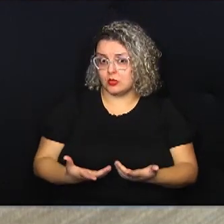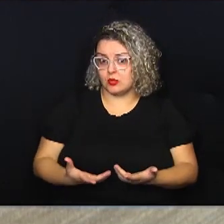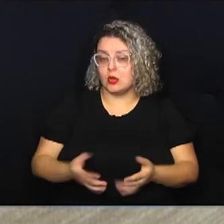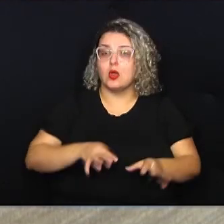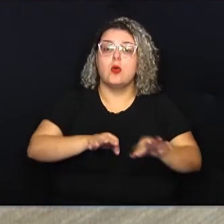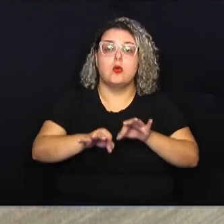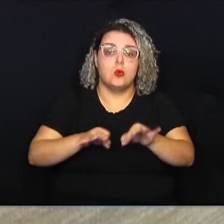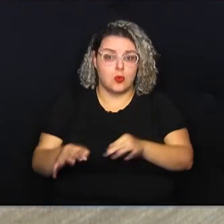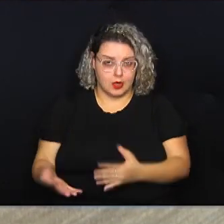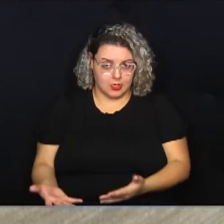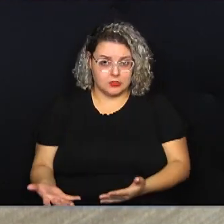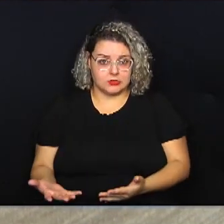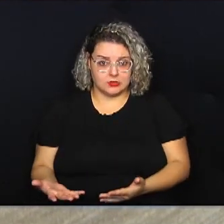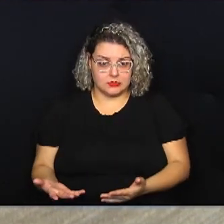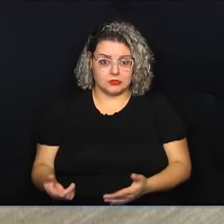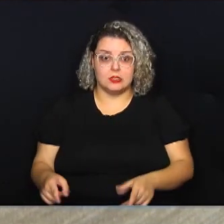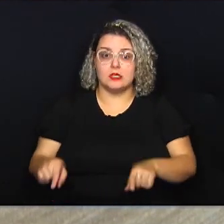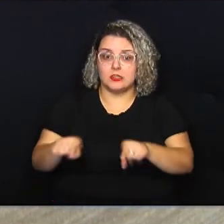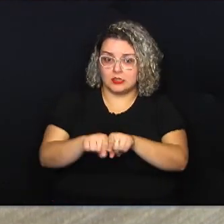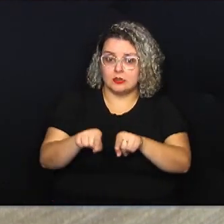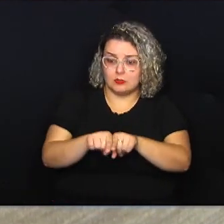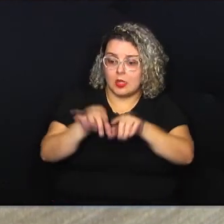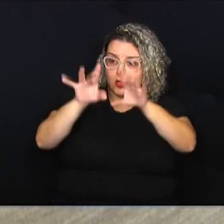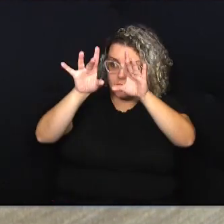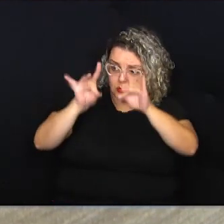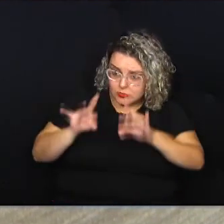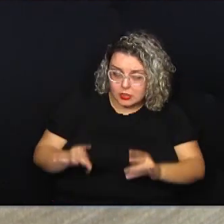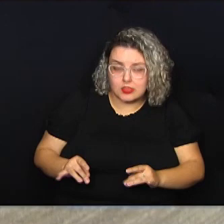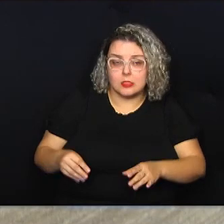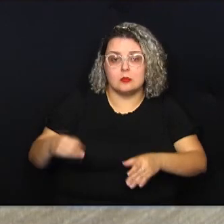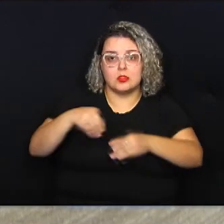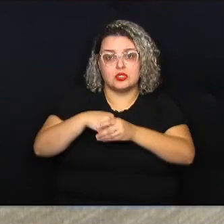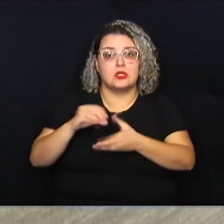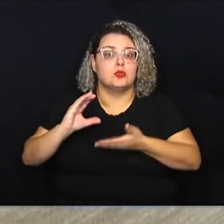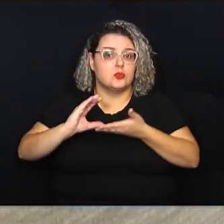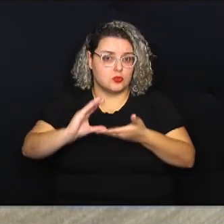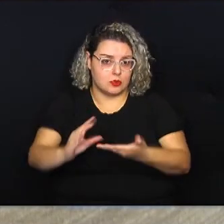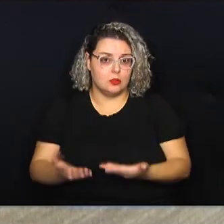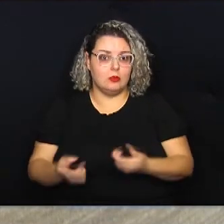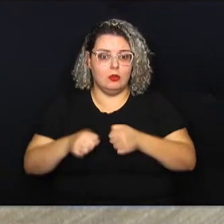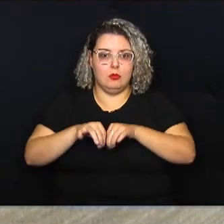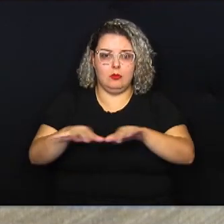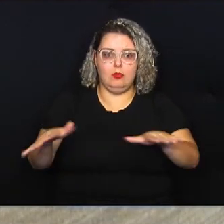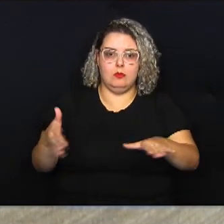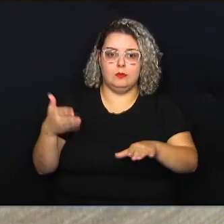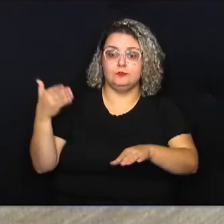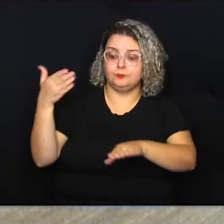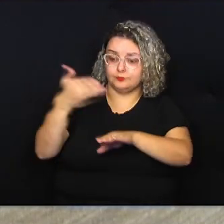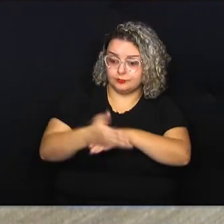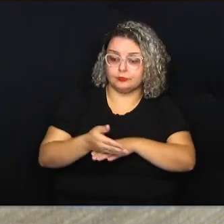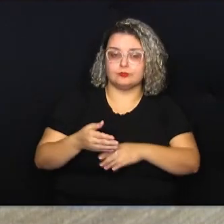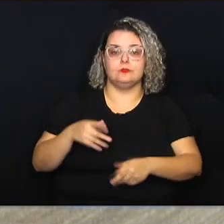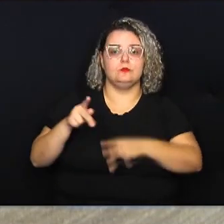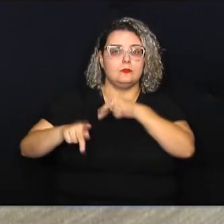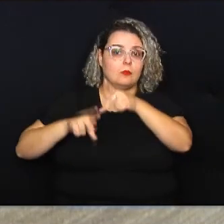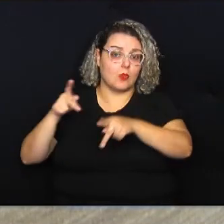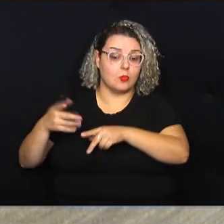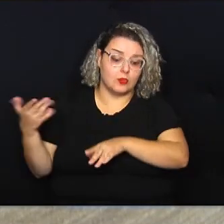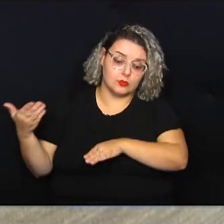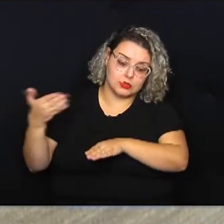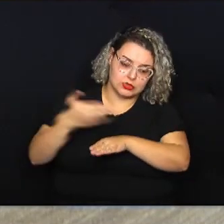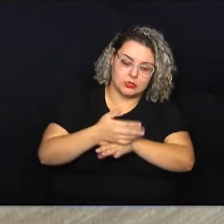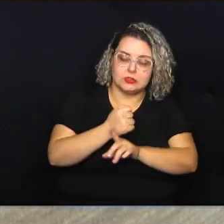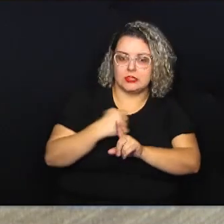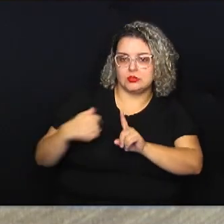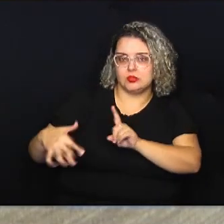organização e a composição do Conselho, ampliando inclusive a participação da sociedade. Ampliou a representação,